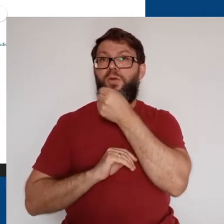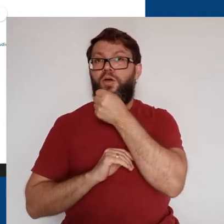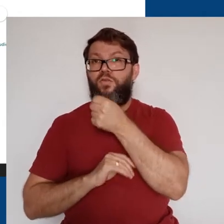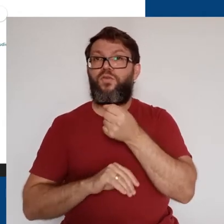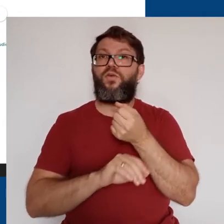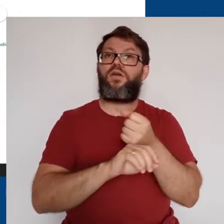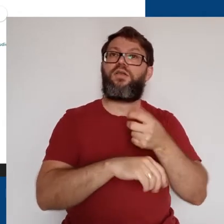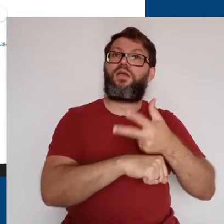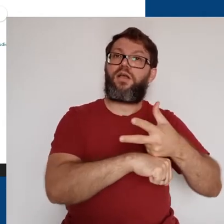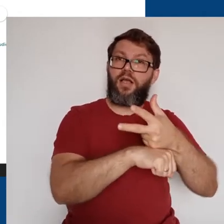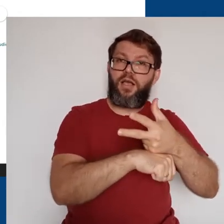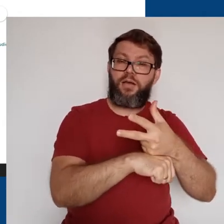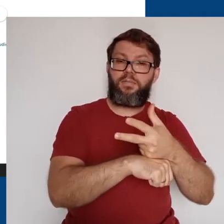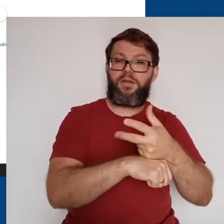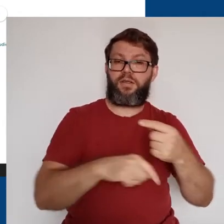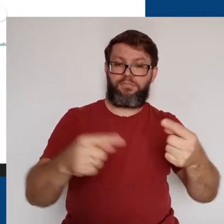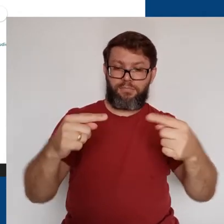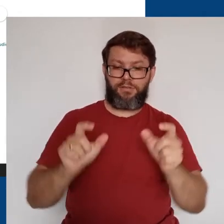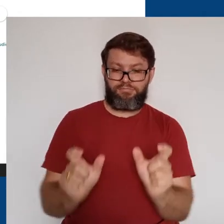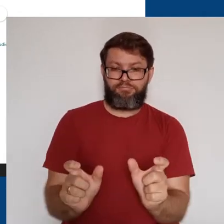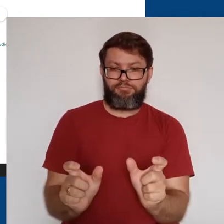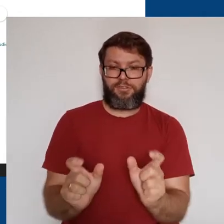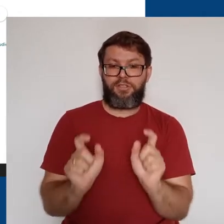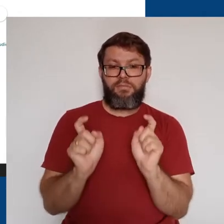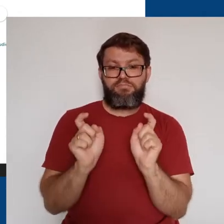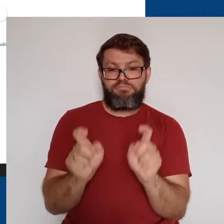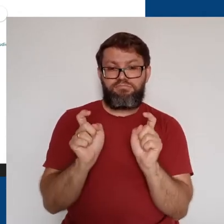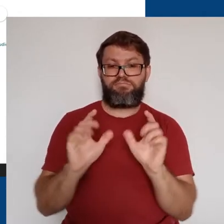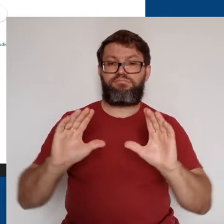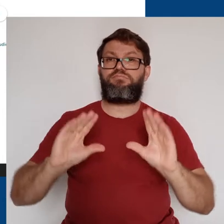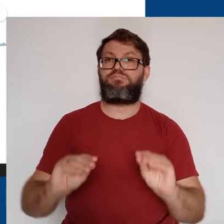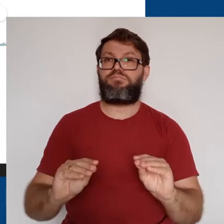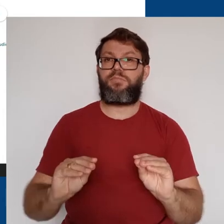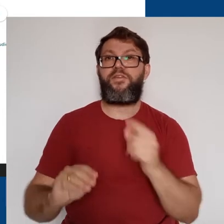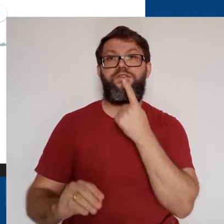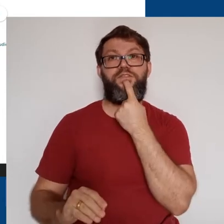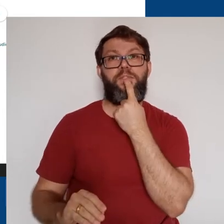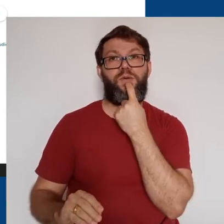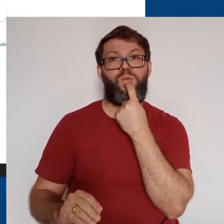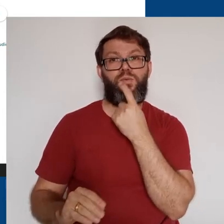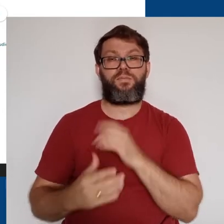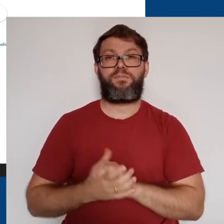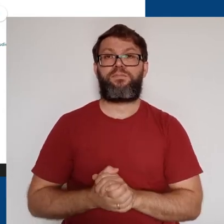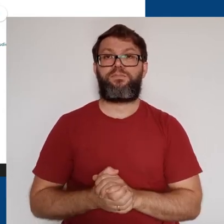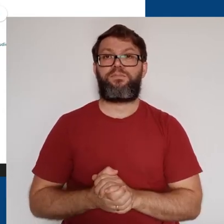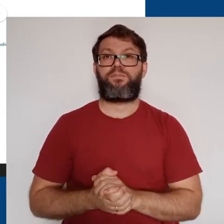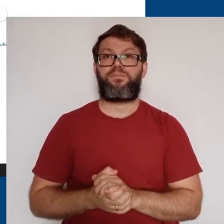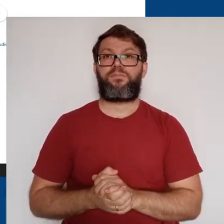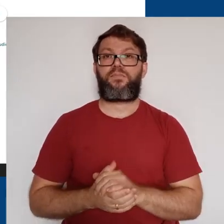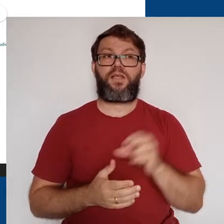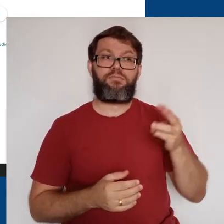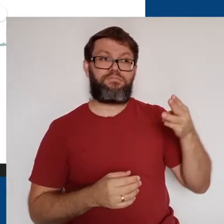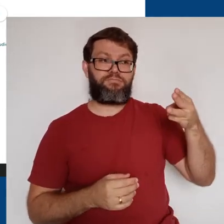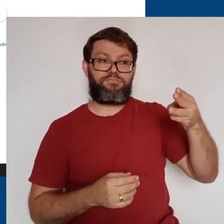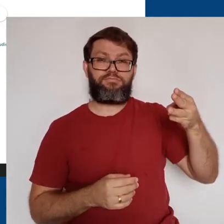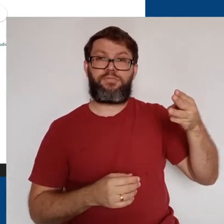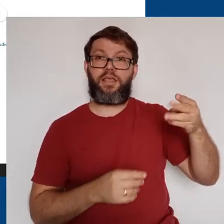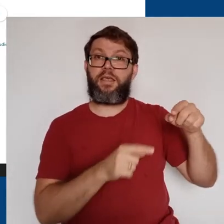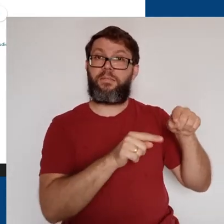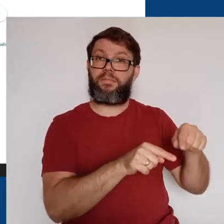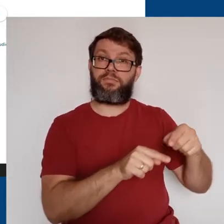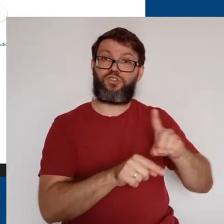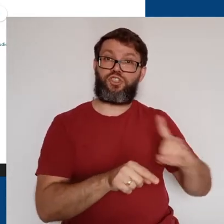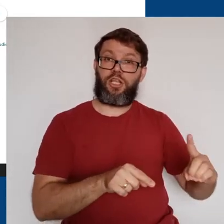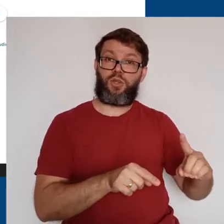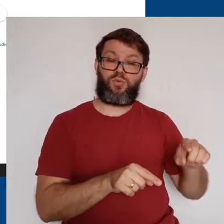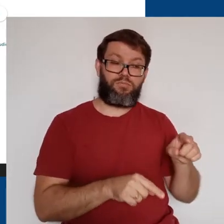nos ícones de câmera e microfone no centro da visualização, deixando desativado em vermelho. Clicando nos três